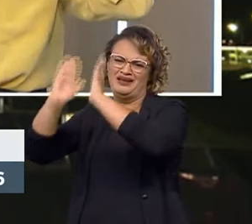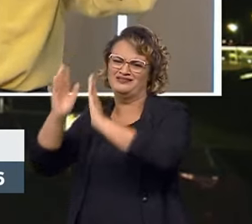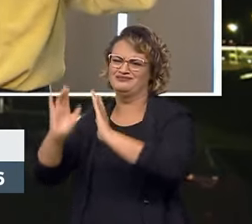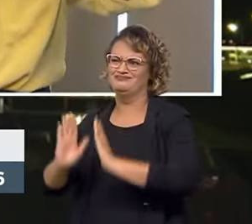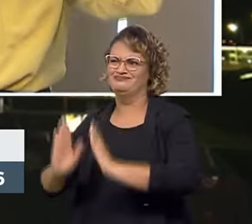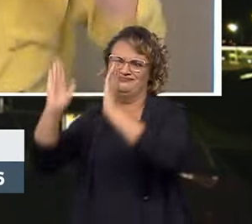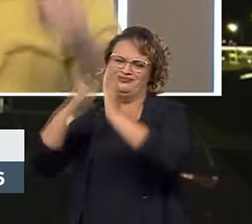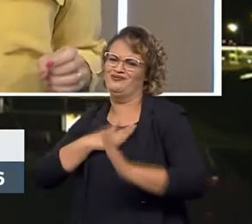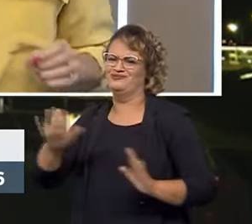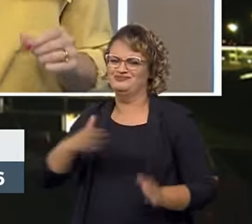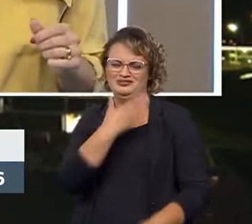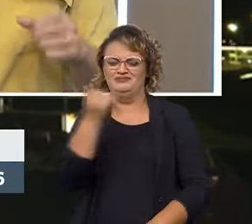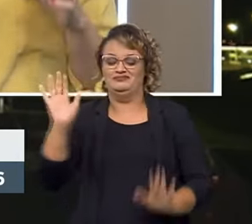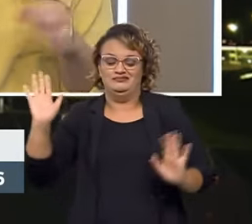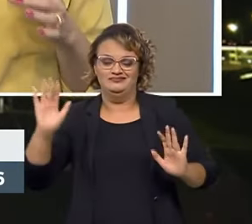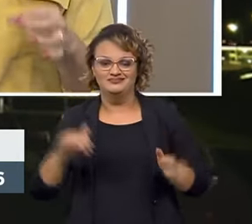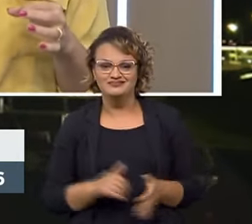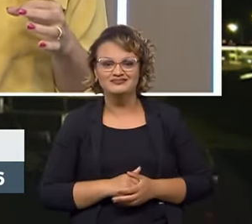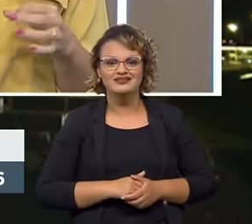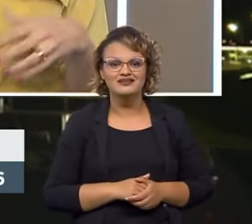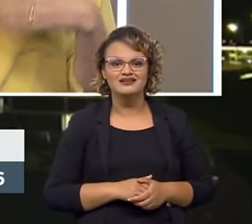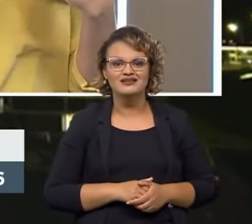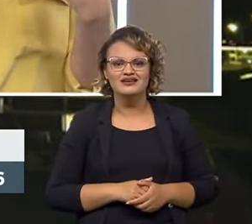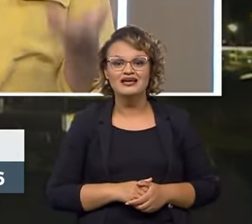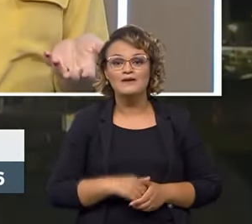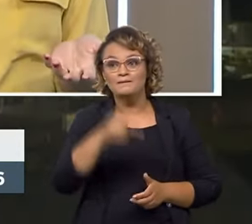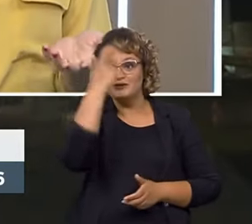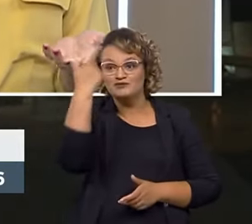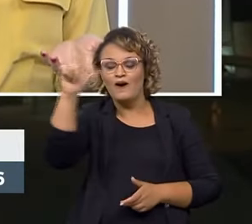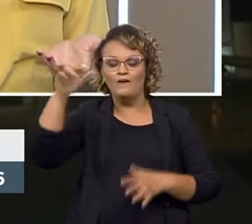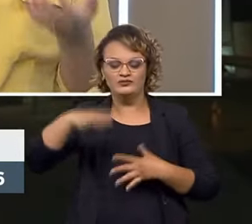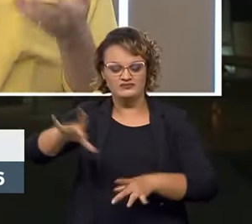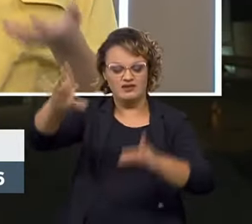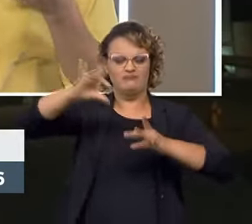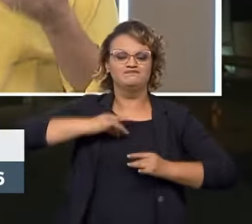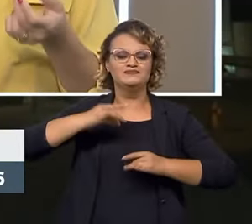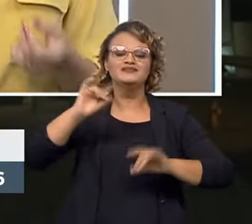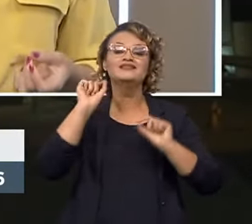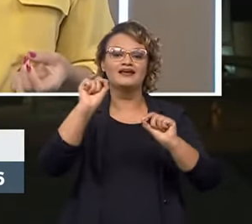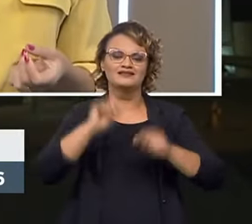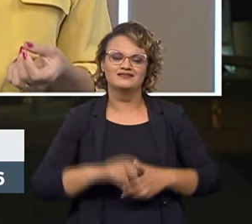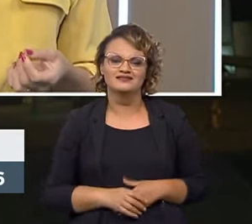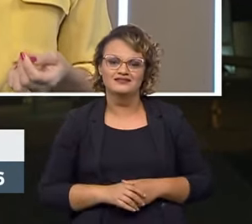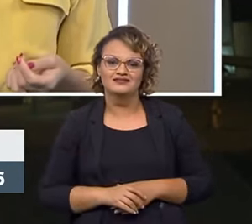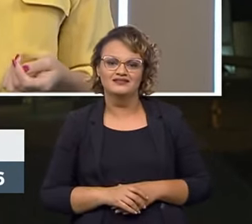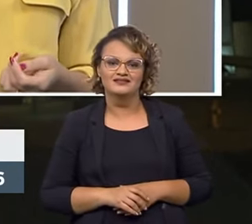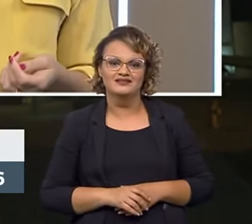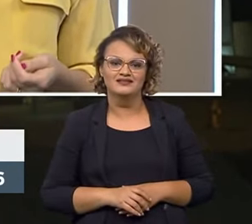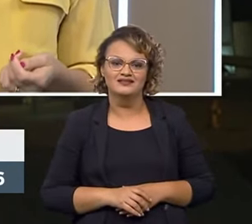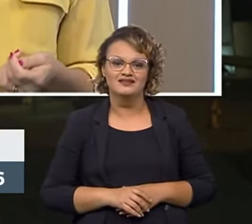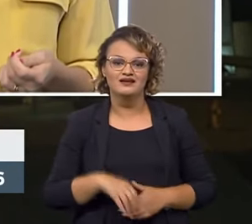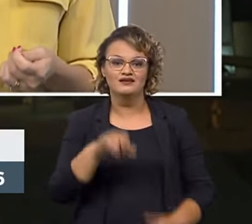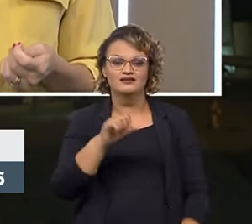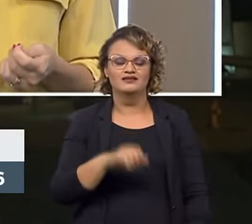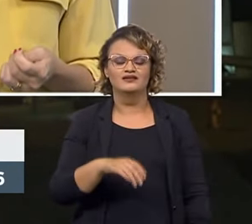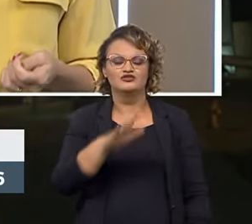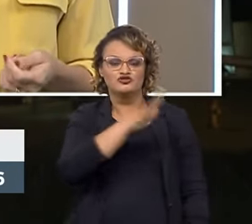Levanta a mão todo mundo. Ok. Se pudesse ser uma outra pessoa por um dia, quem gostaria de ser? Sócrates.